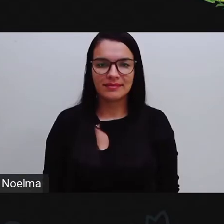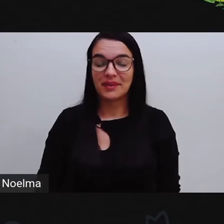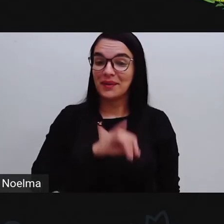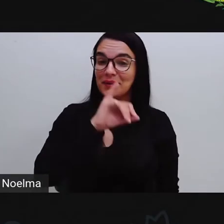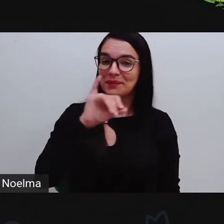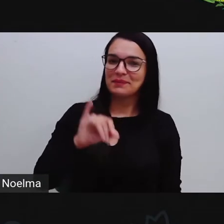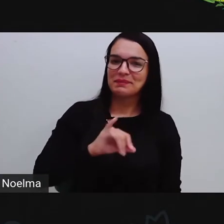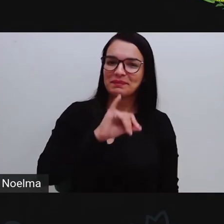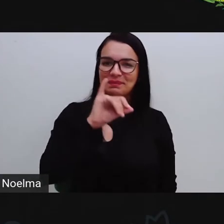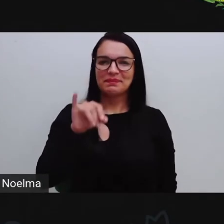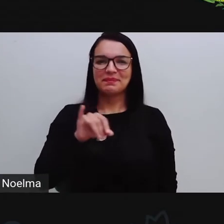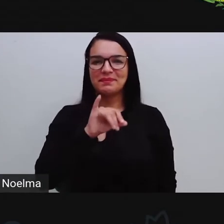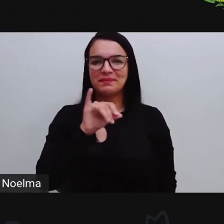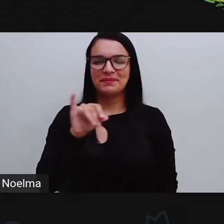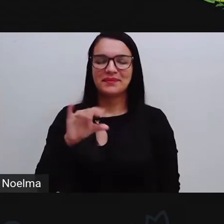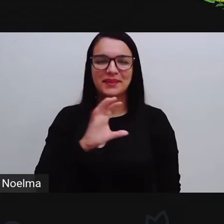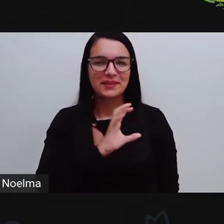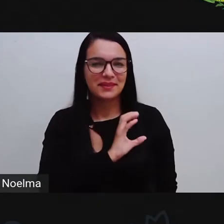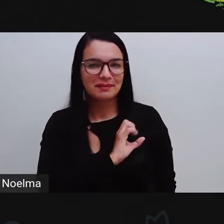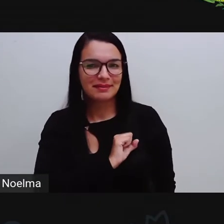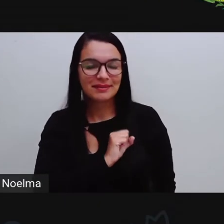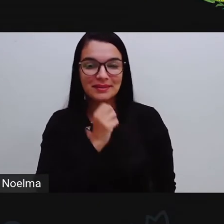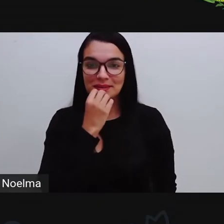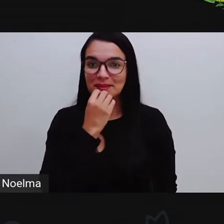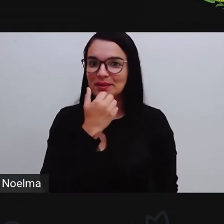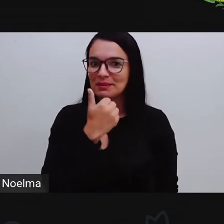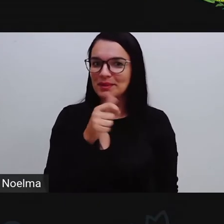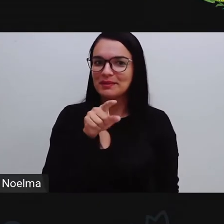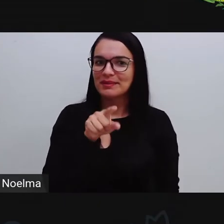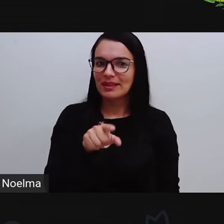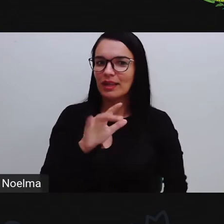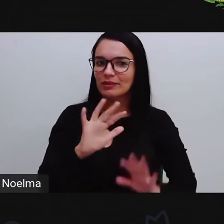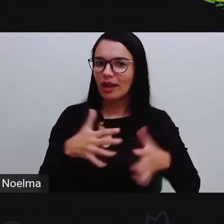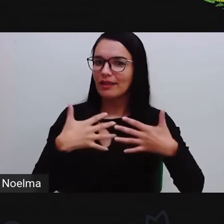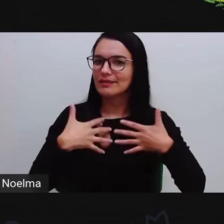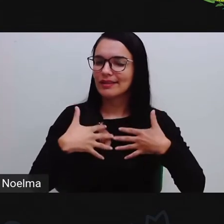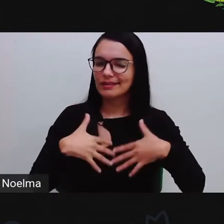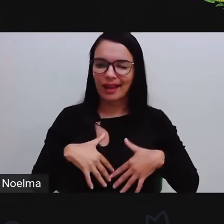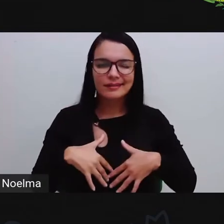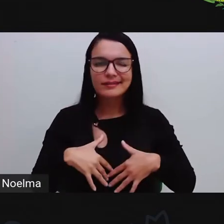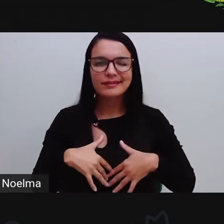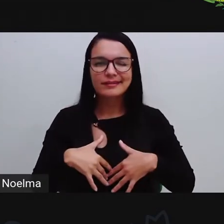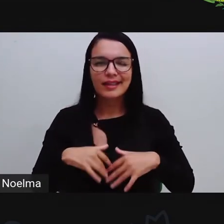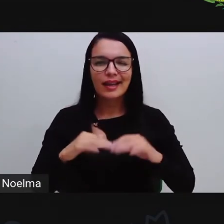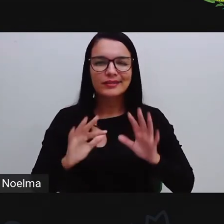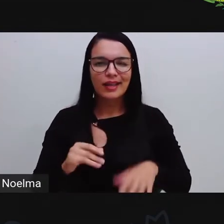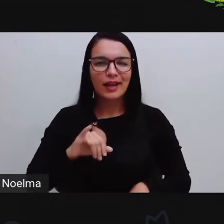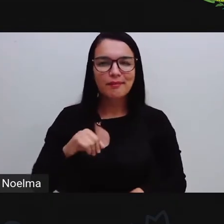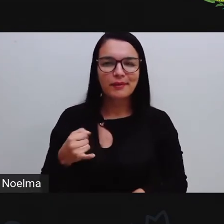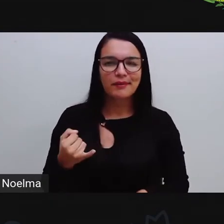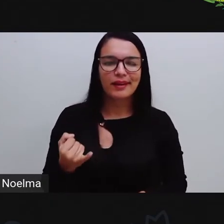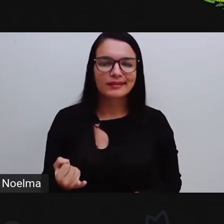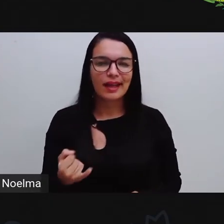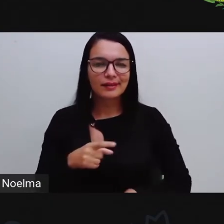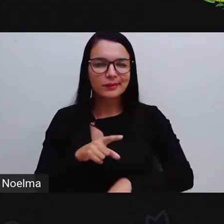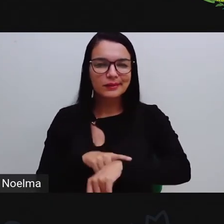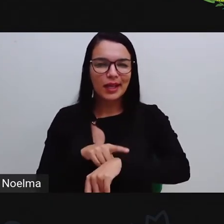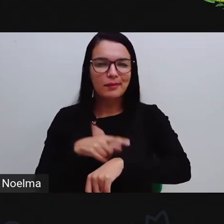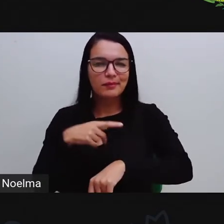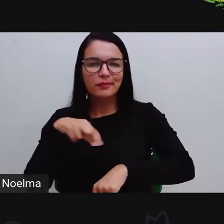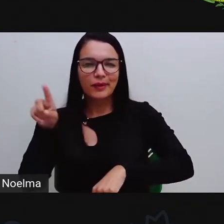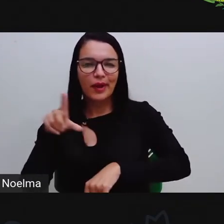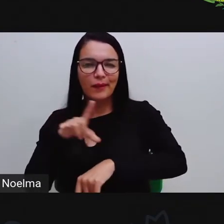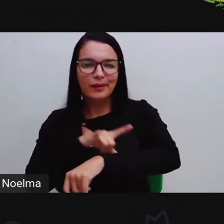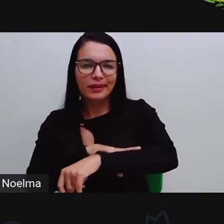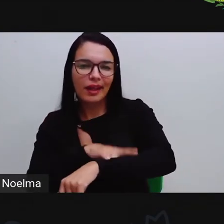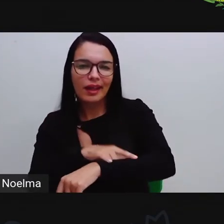Olá, amores! E aí, tudo bem com vocês, descansados? Já aproveitaram já esse tempo para ir ao banheiro, tomar uma